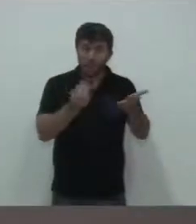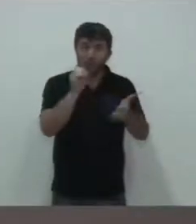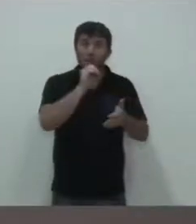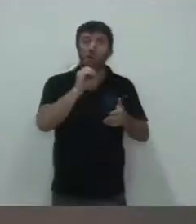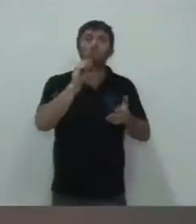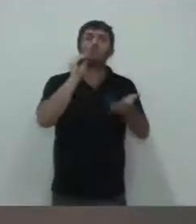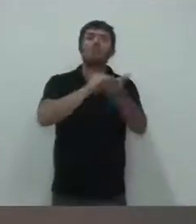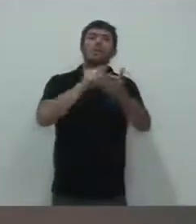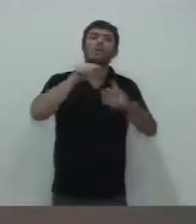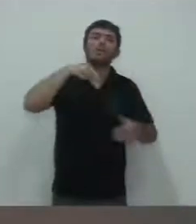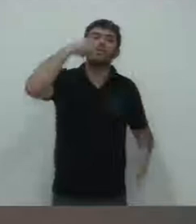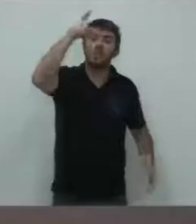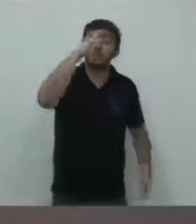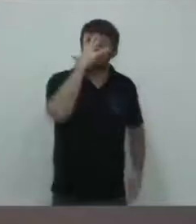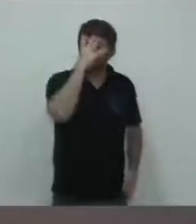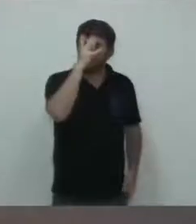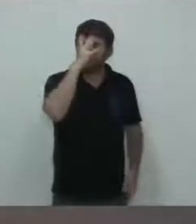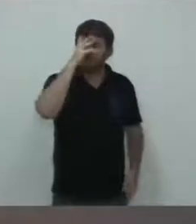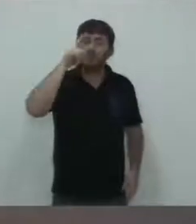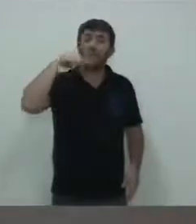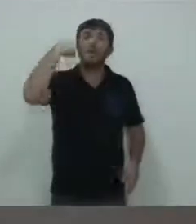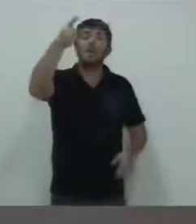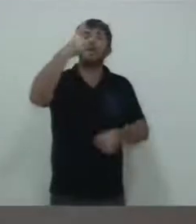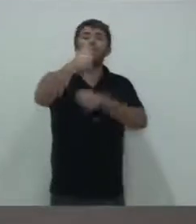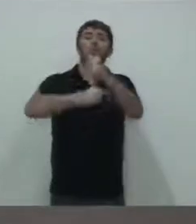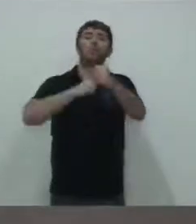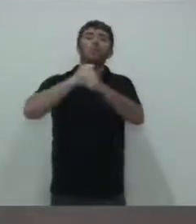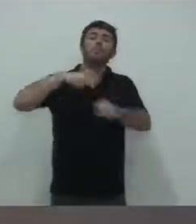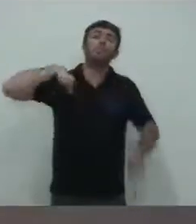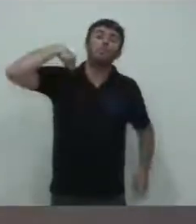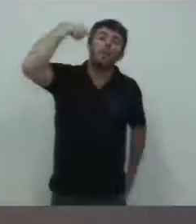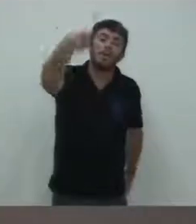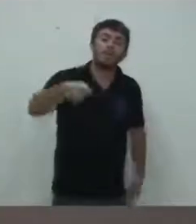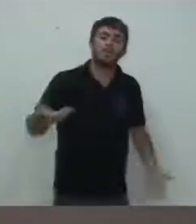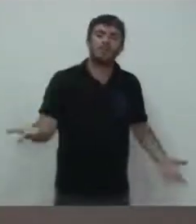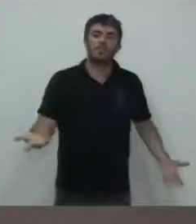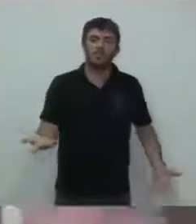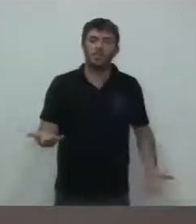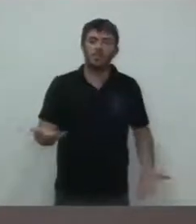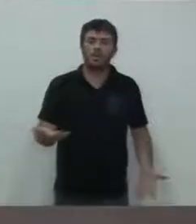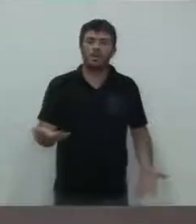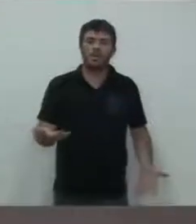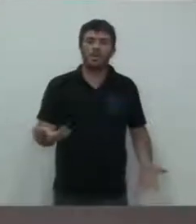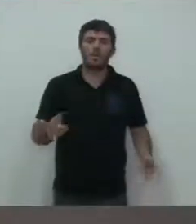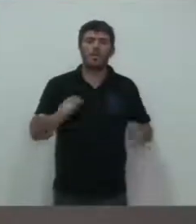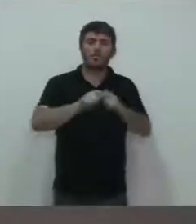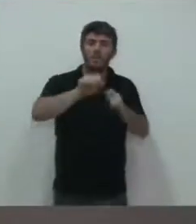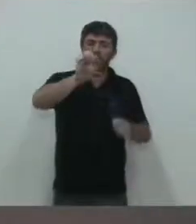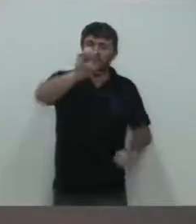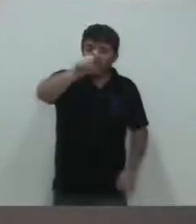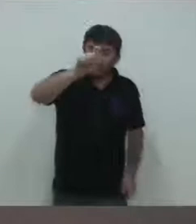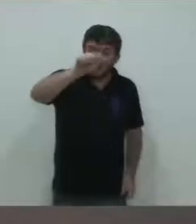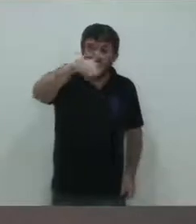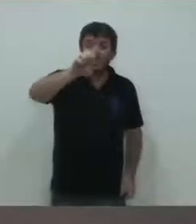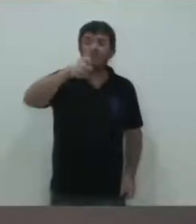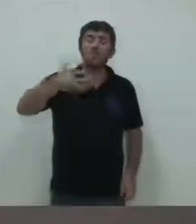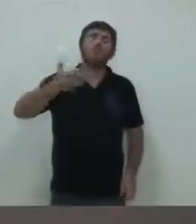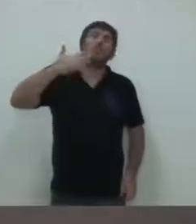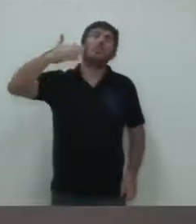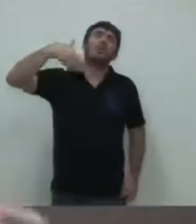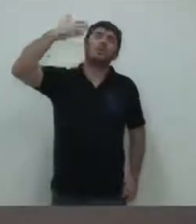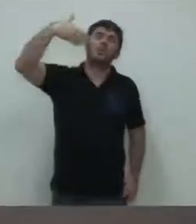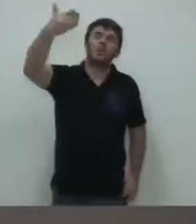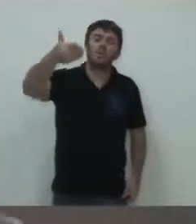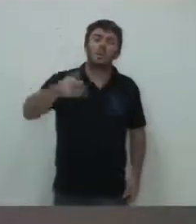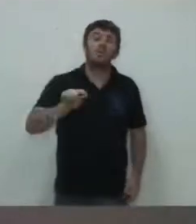Consultas sendo agendadas pra fevereiro pro ano que vem. Exames. Nossa, nem me fala. Quem